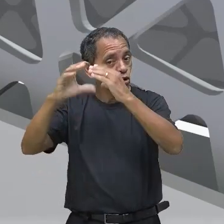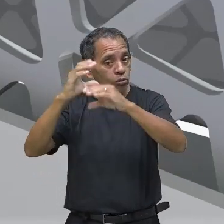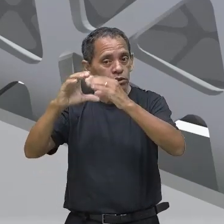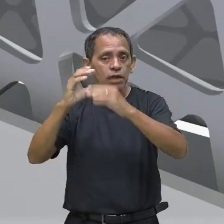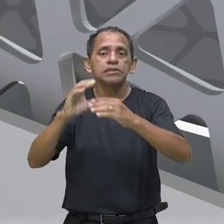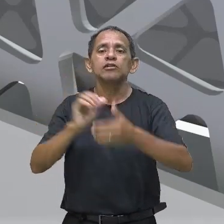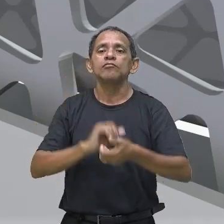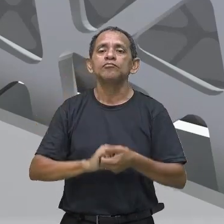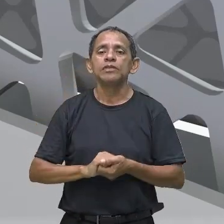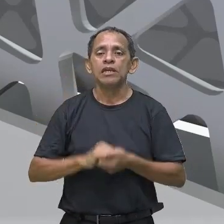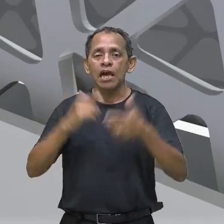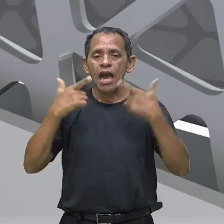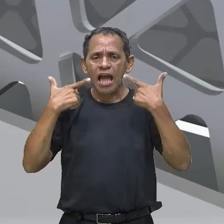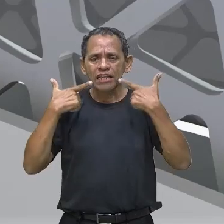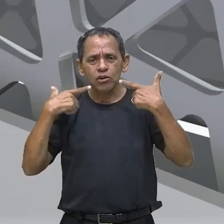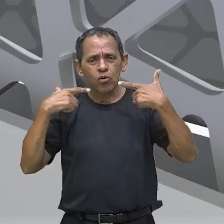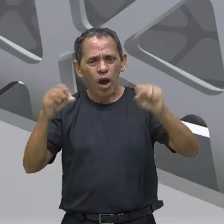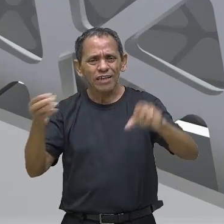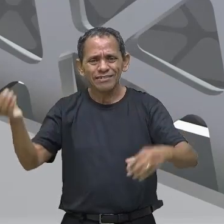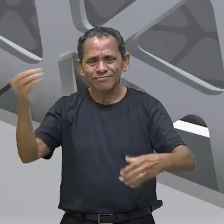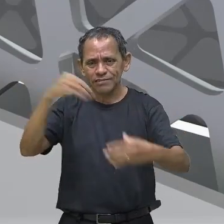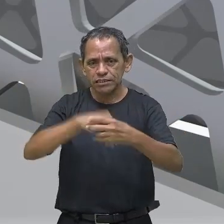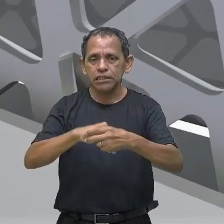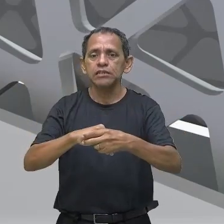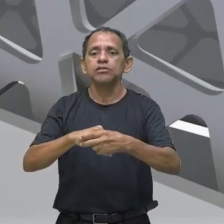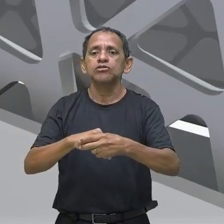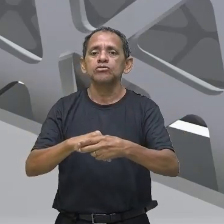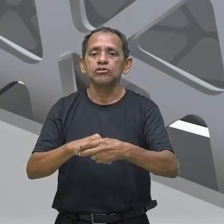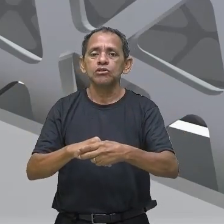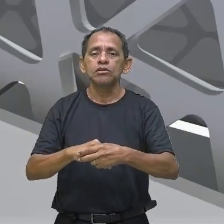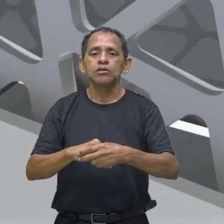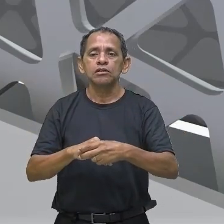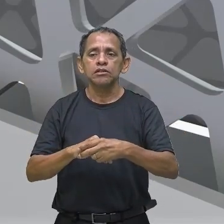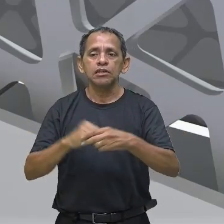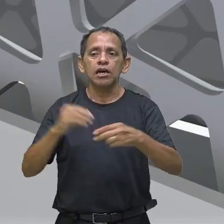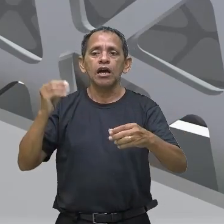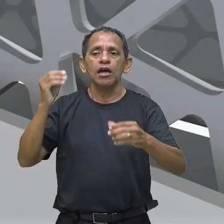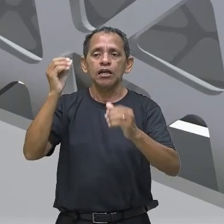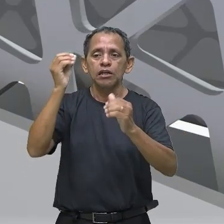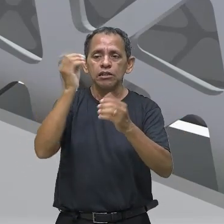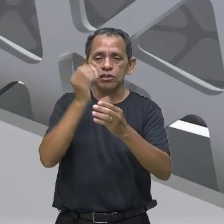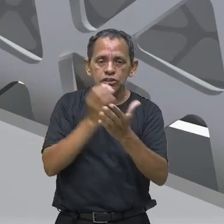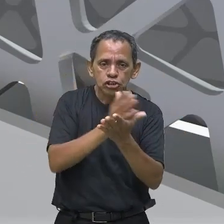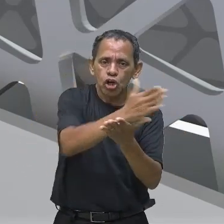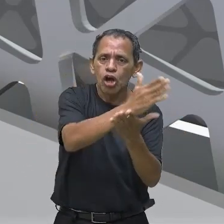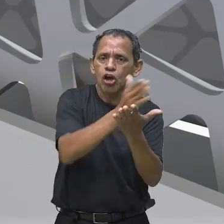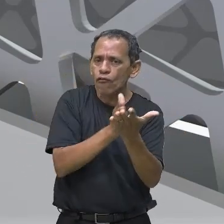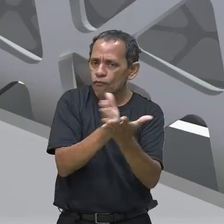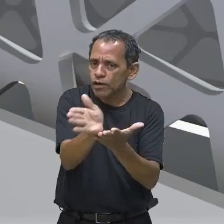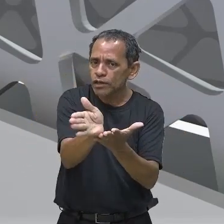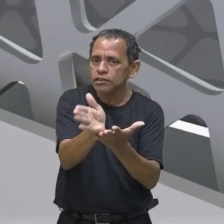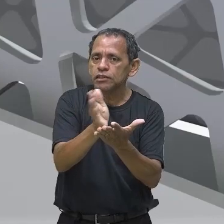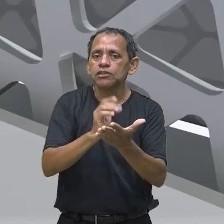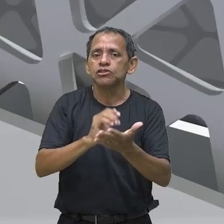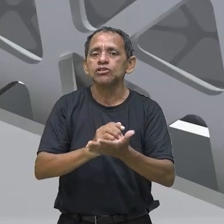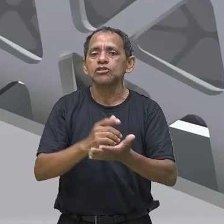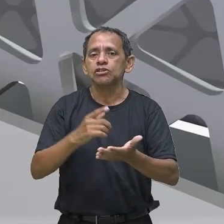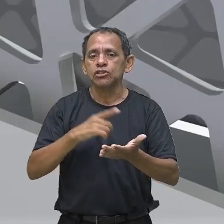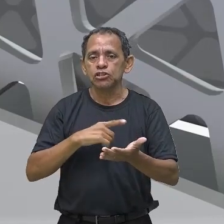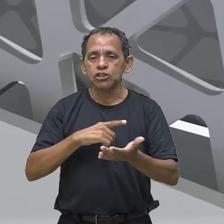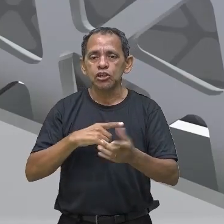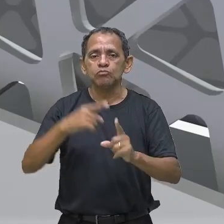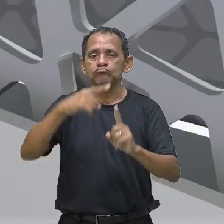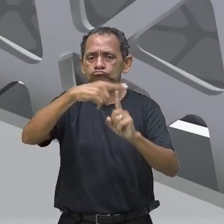há duas vertentes. Duas grandes vertentes, na verdade. Que são os tipos de linguagem.